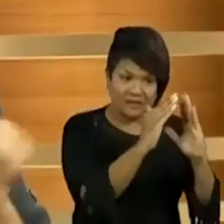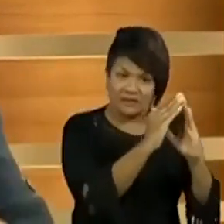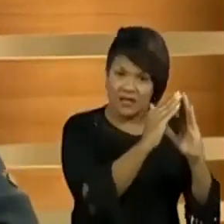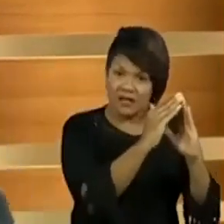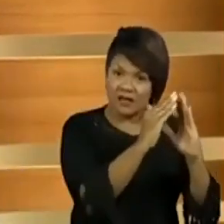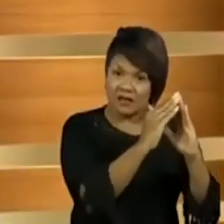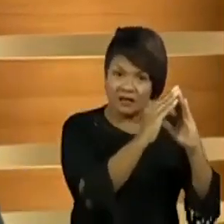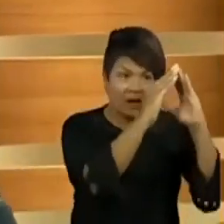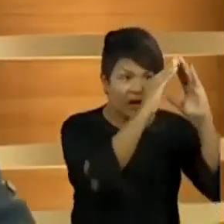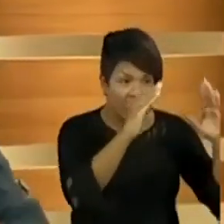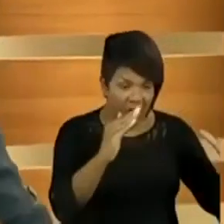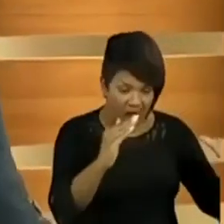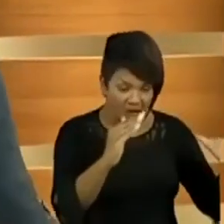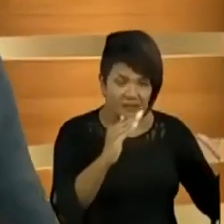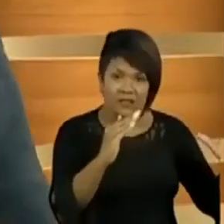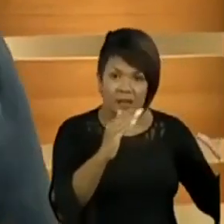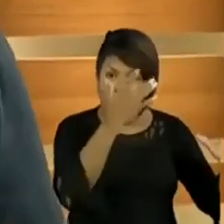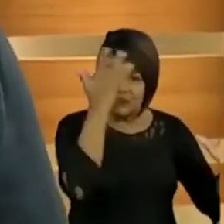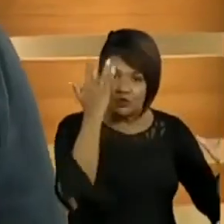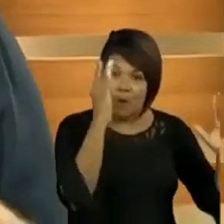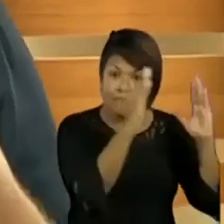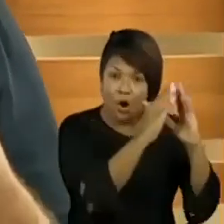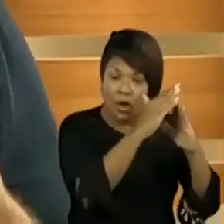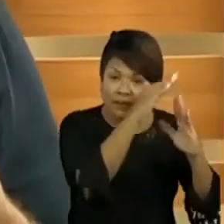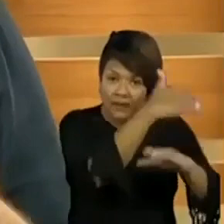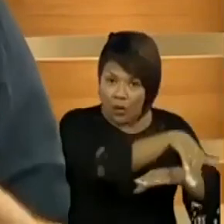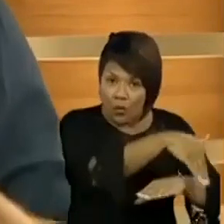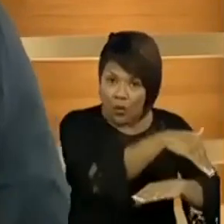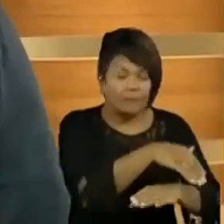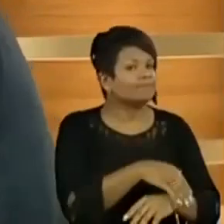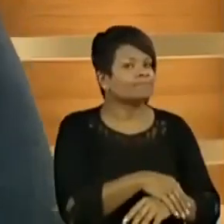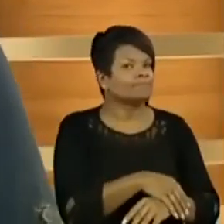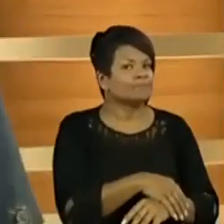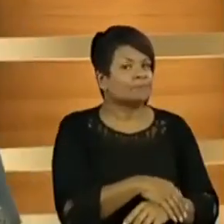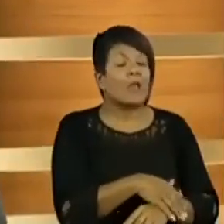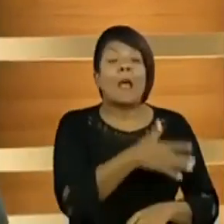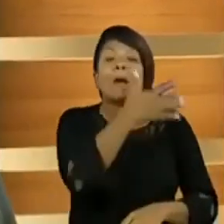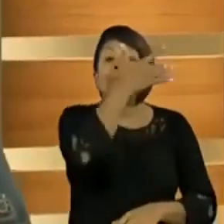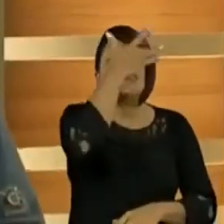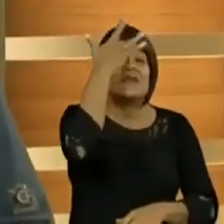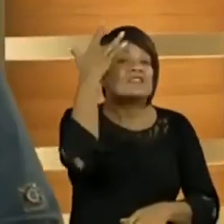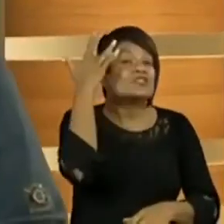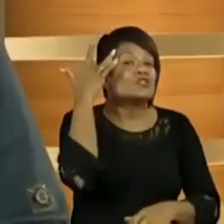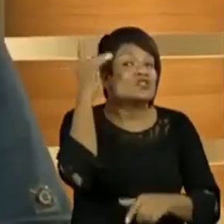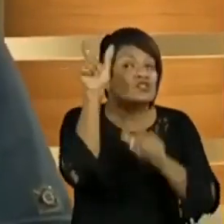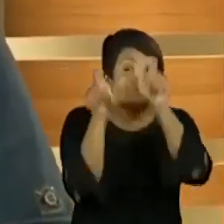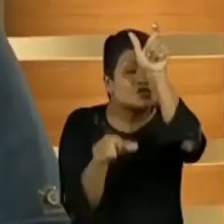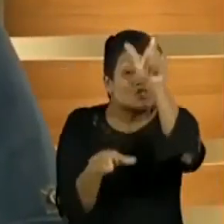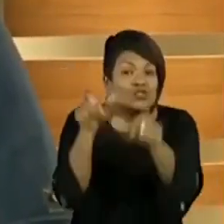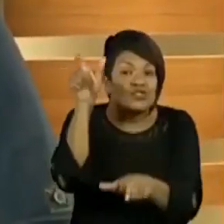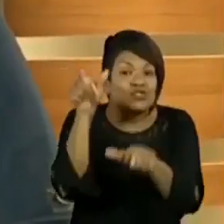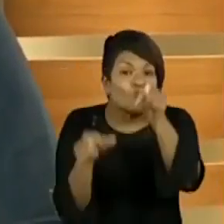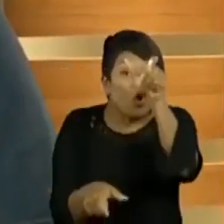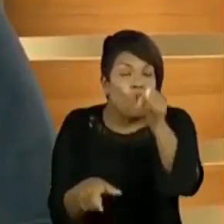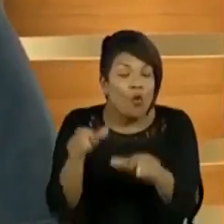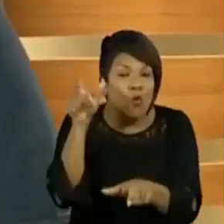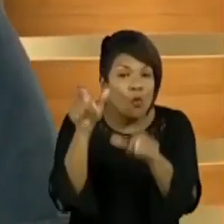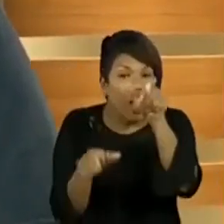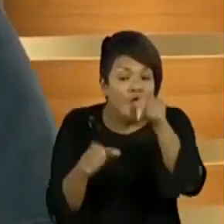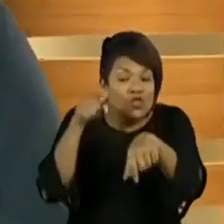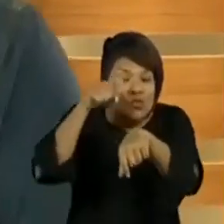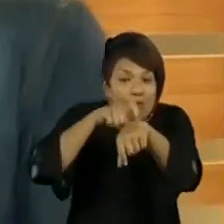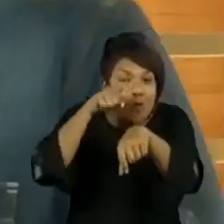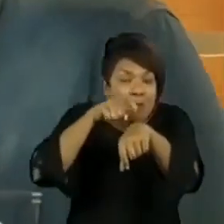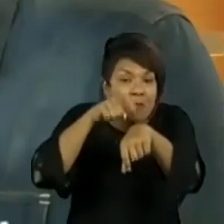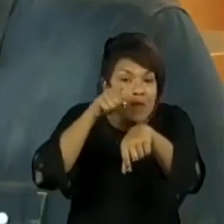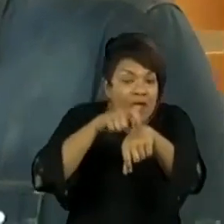Então, não existe morador de rua. Existe pessoa em situação de rua. Nós vamos mudar isso do nosso vocabulário.